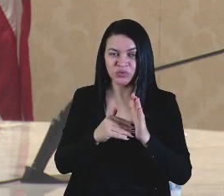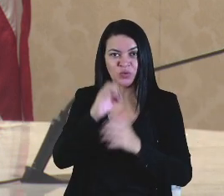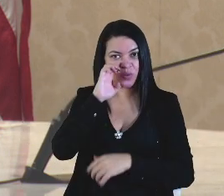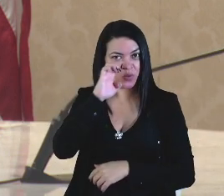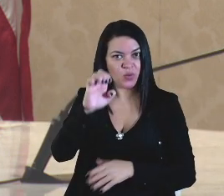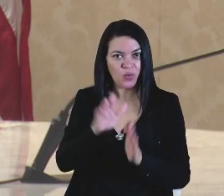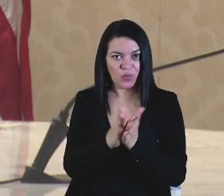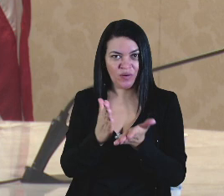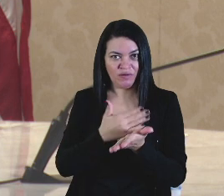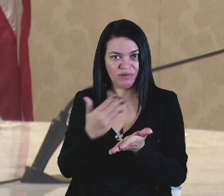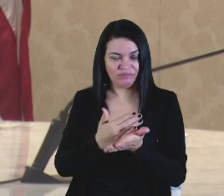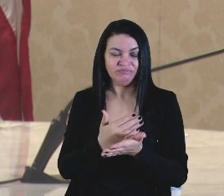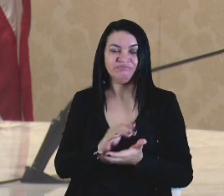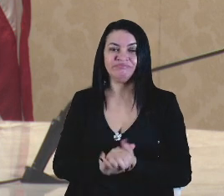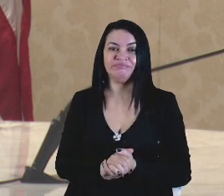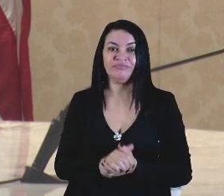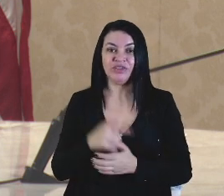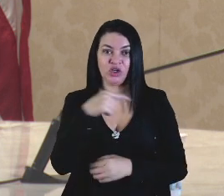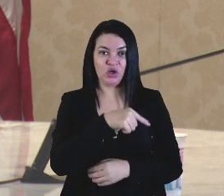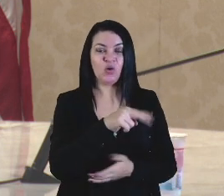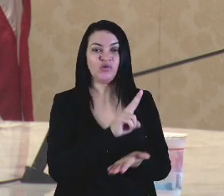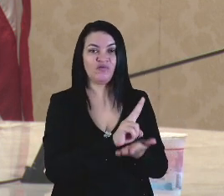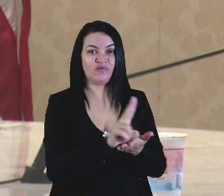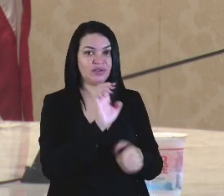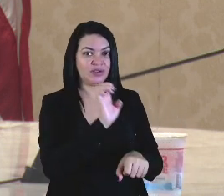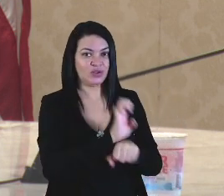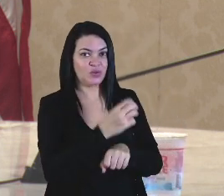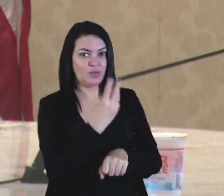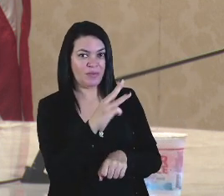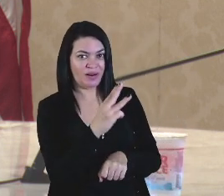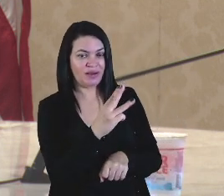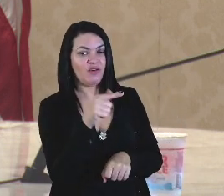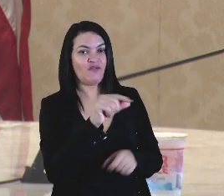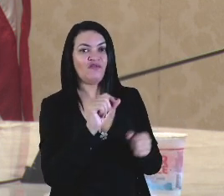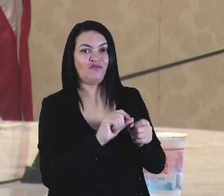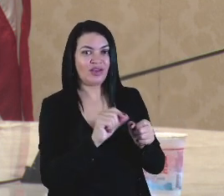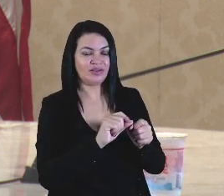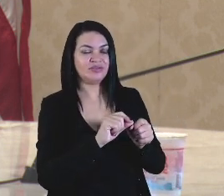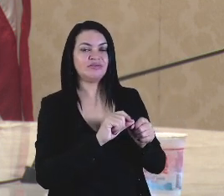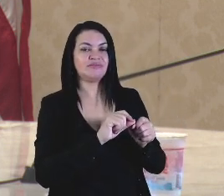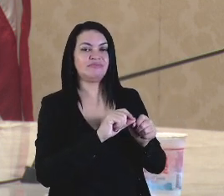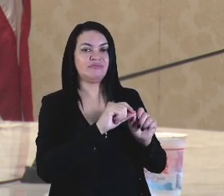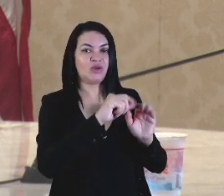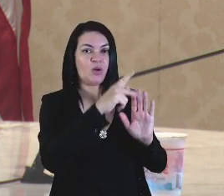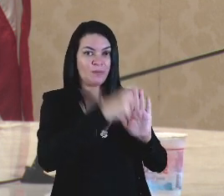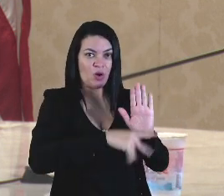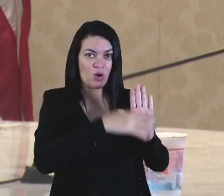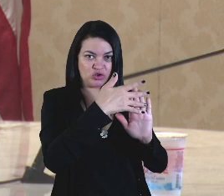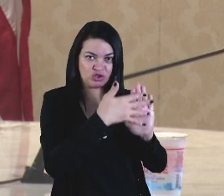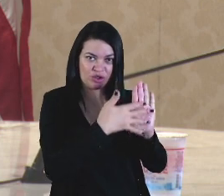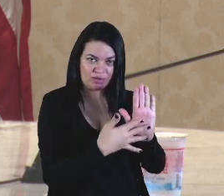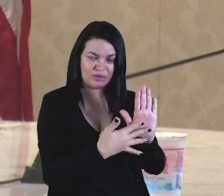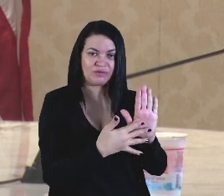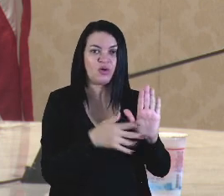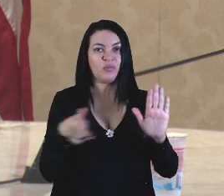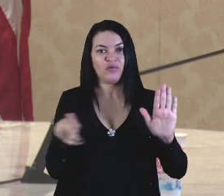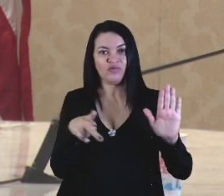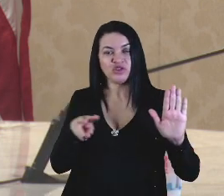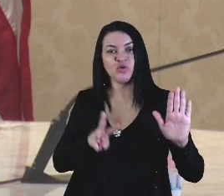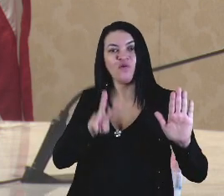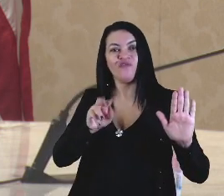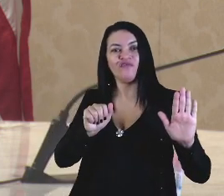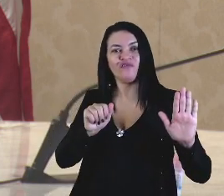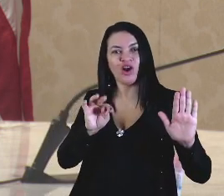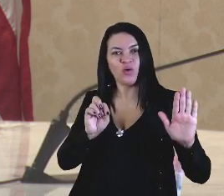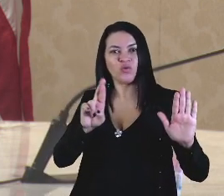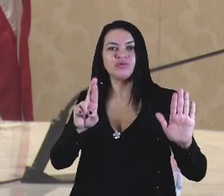Maranhão, que fez o projeto, o professor Gustavo, o professor Walter, que aqui está, trouxeram o